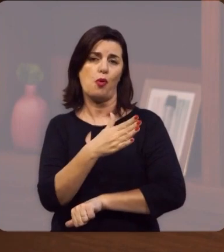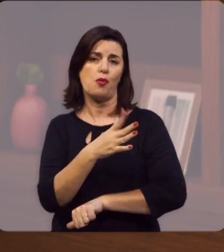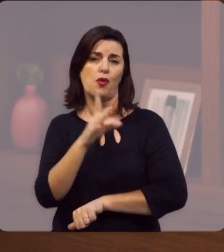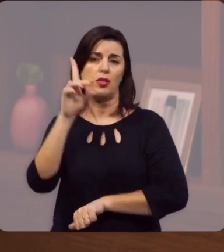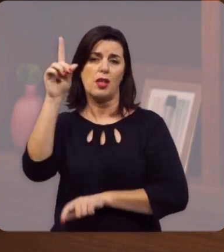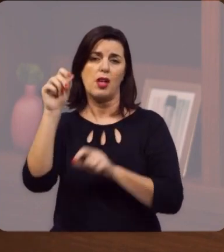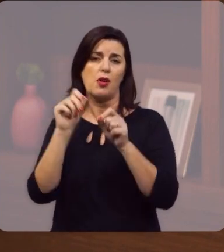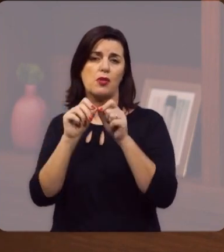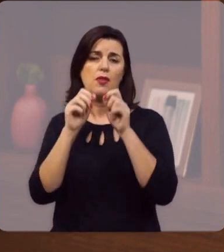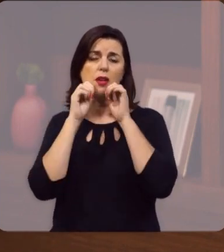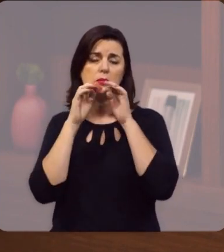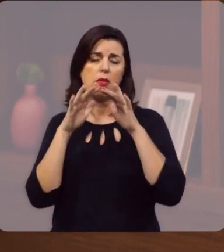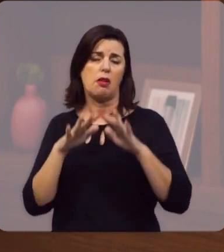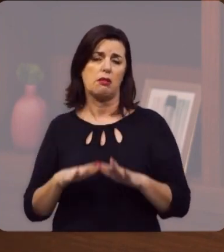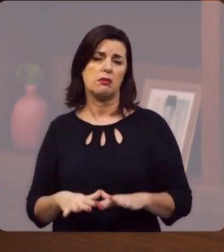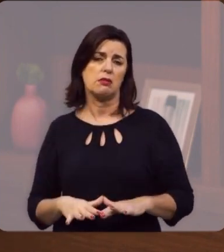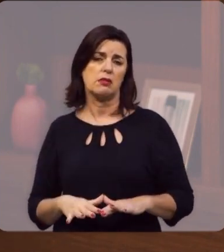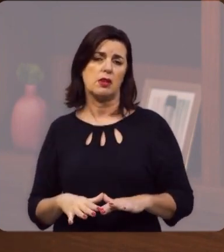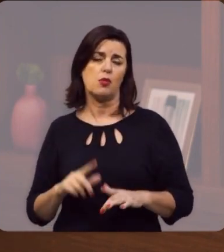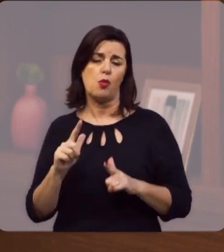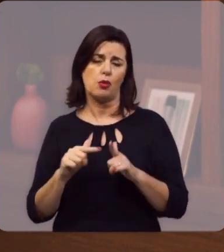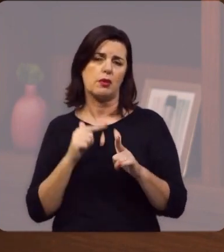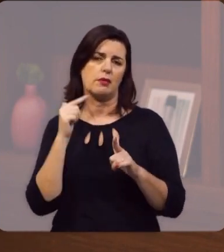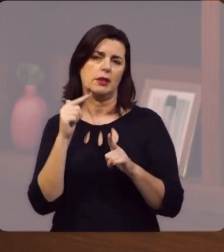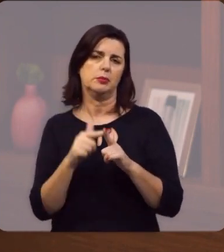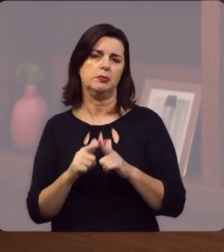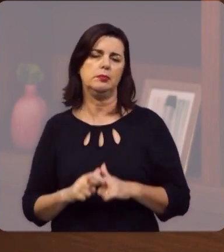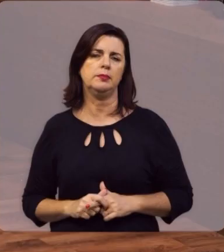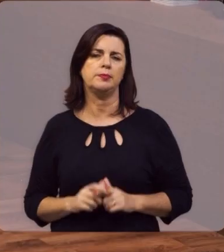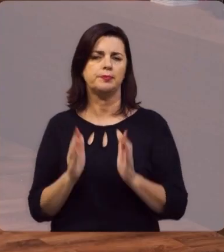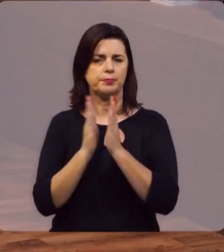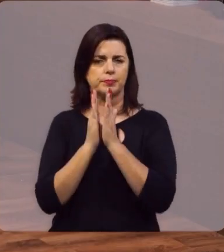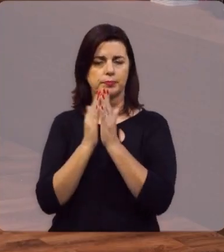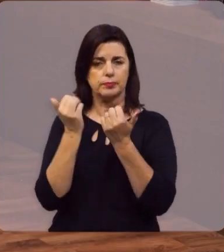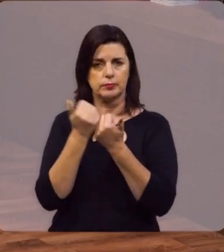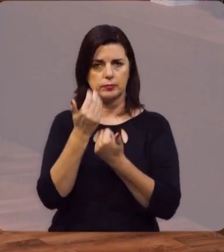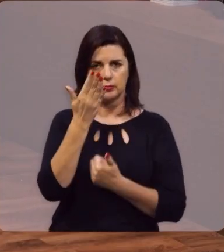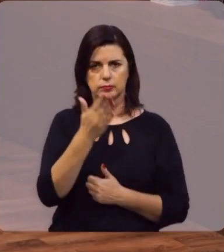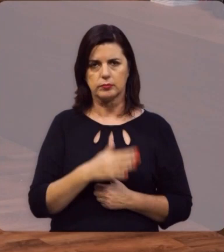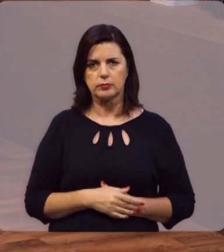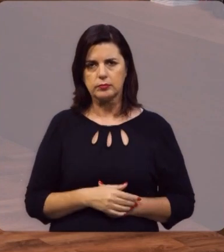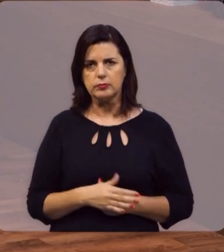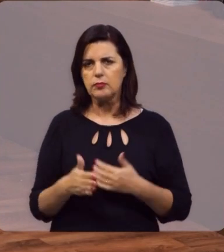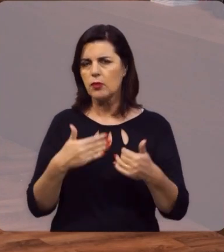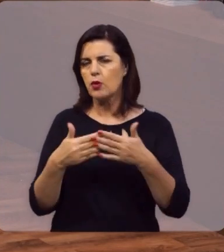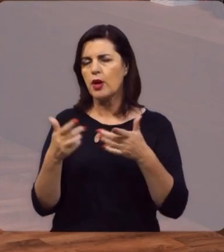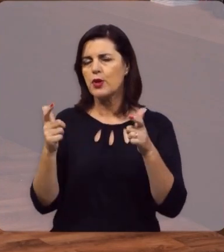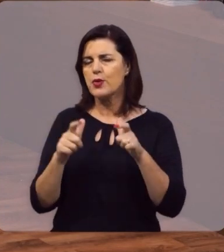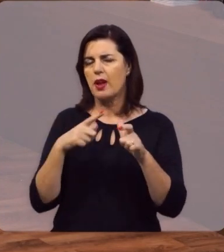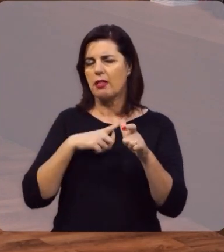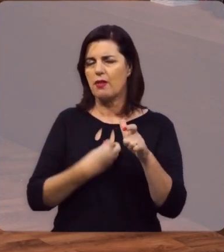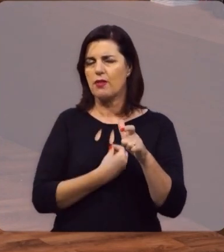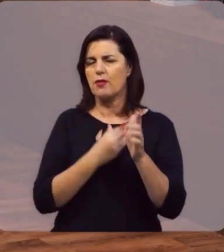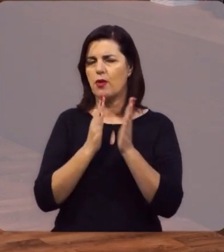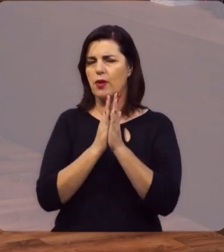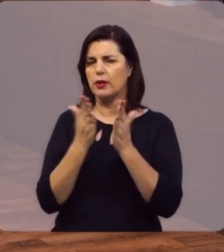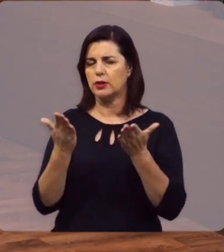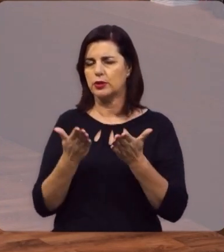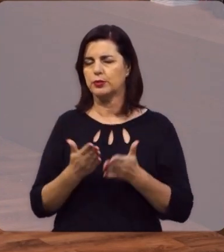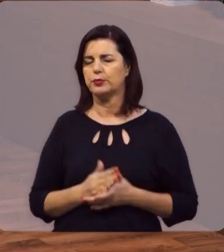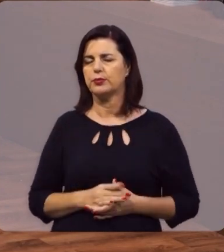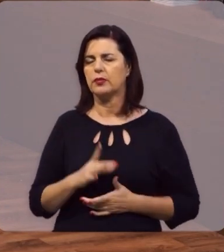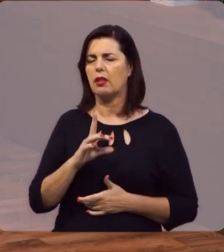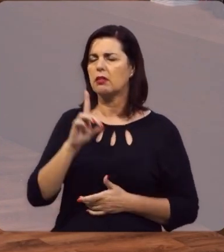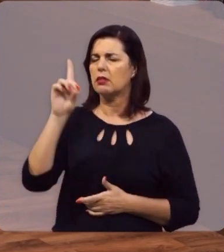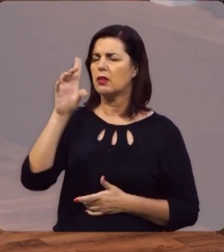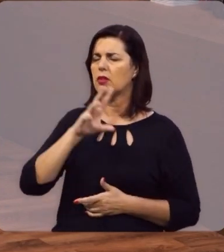restaura, Deus é o Deus que abençoa, outra vez, eu vou orar com você, onde você está, ore comigo nesse